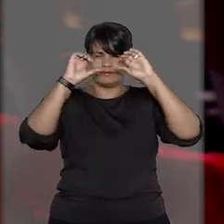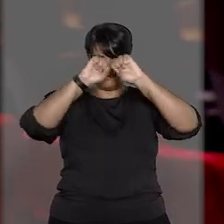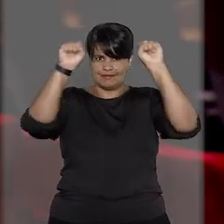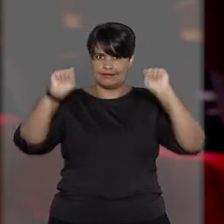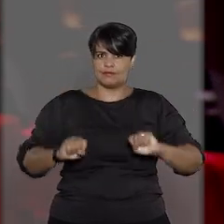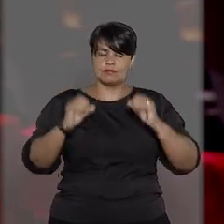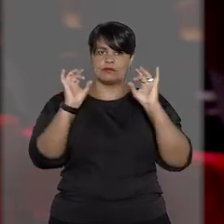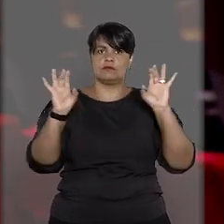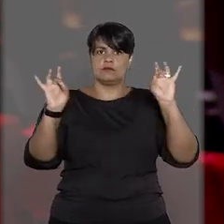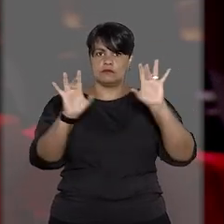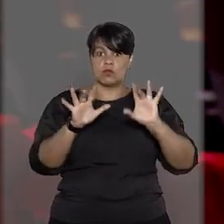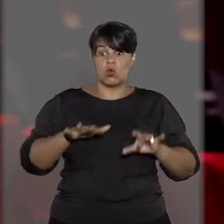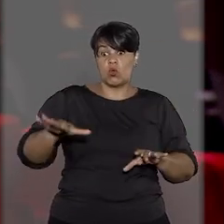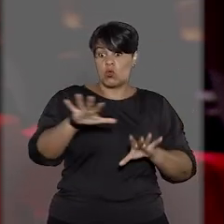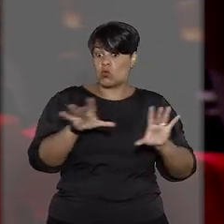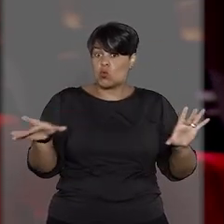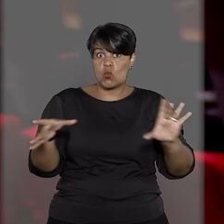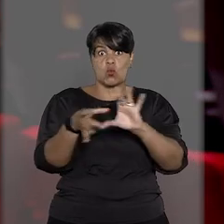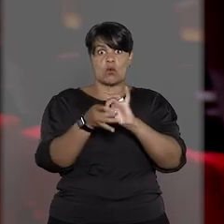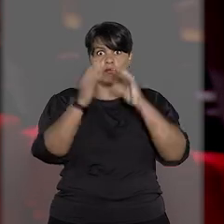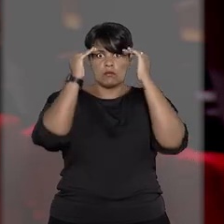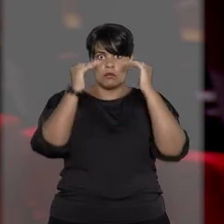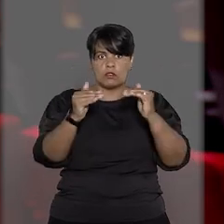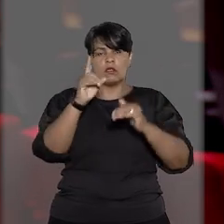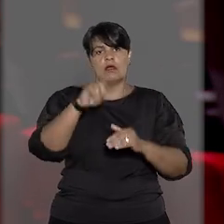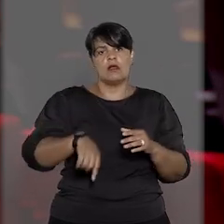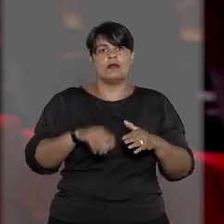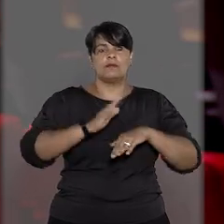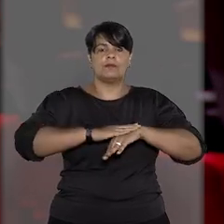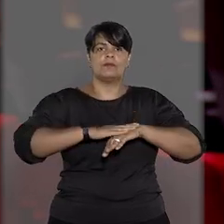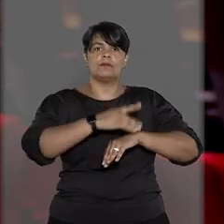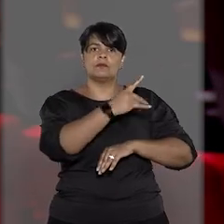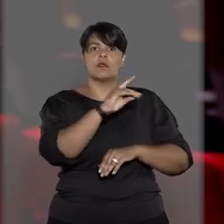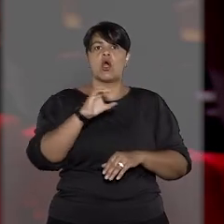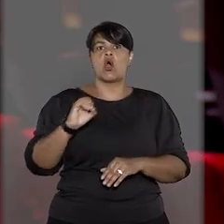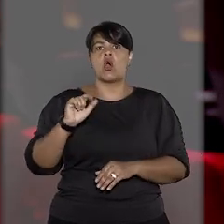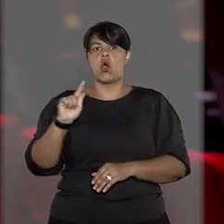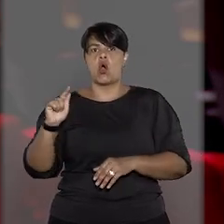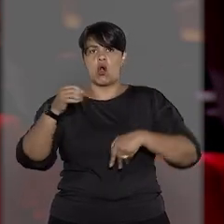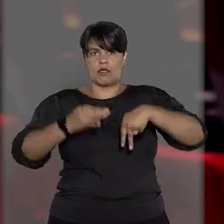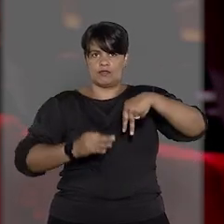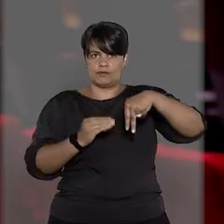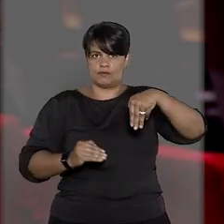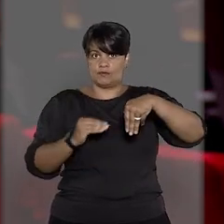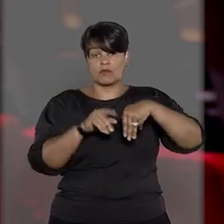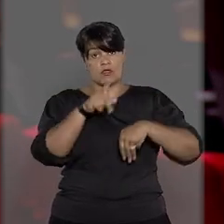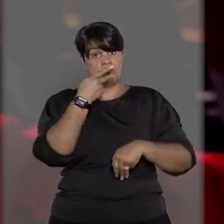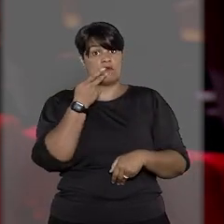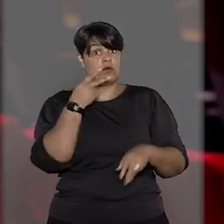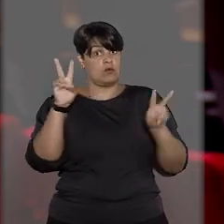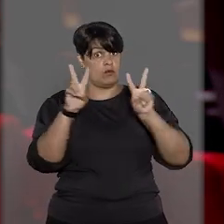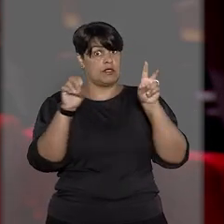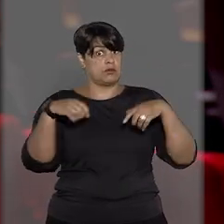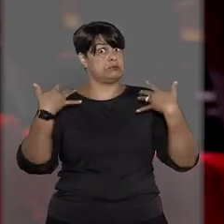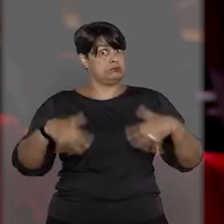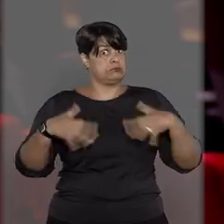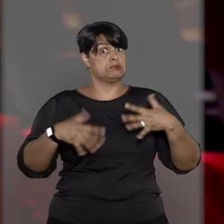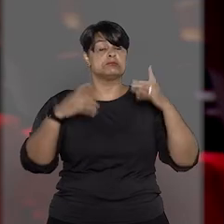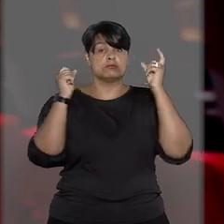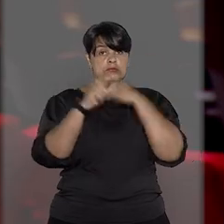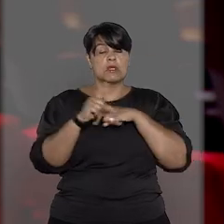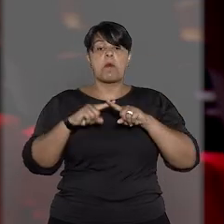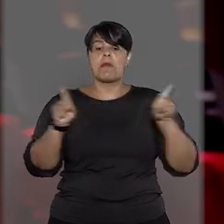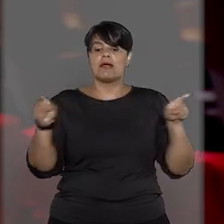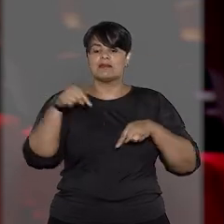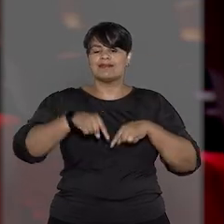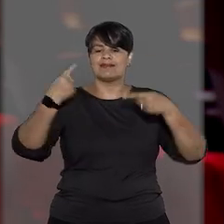voto acompanhado pela maioria do colegiado foi o do ministro Og Fernandes. Ele afirmou que o tema é polêmico e que, nesse